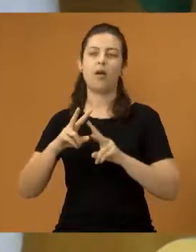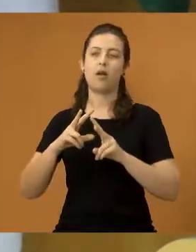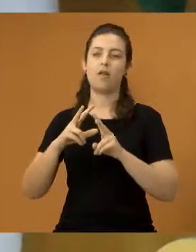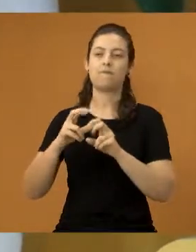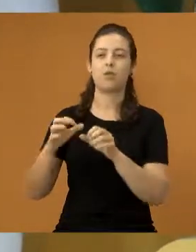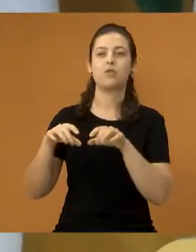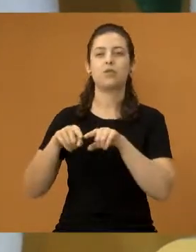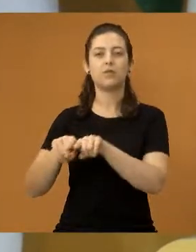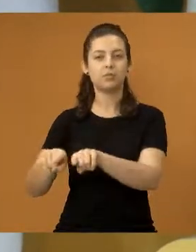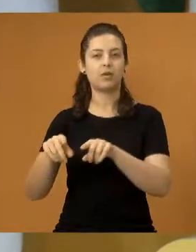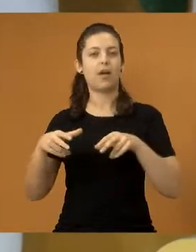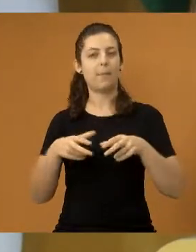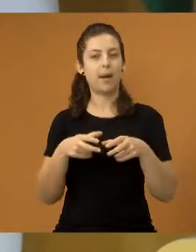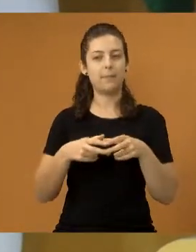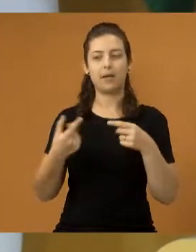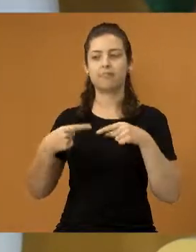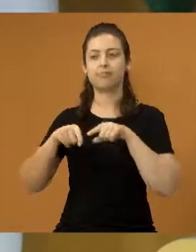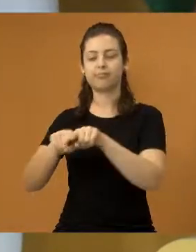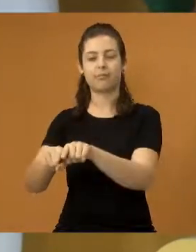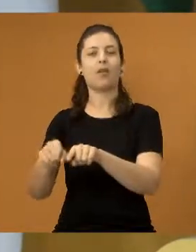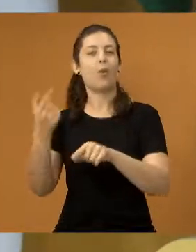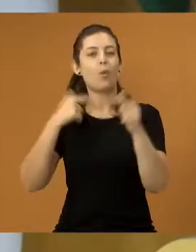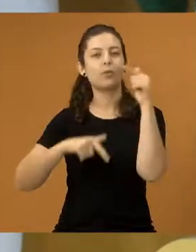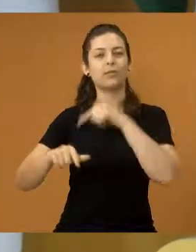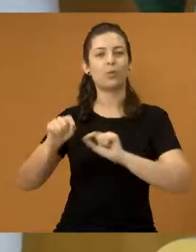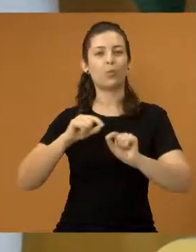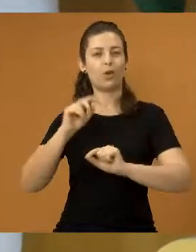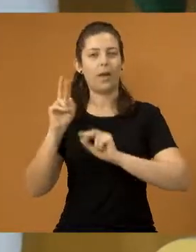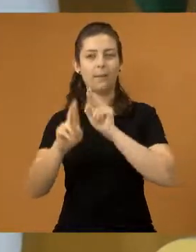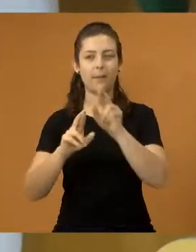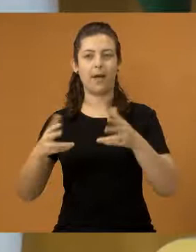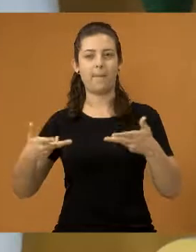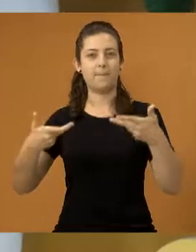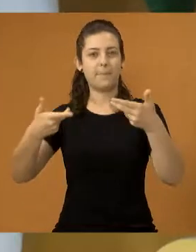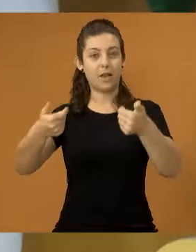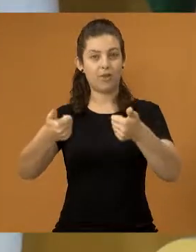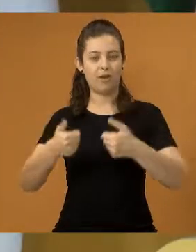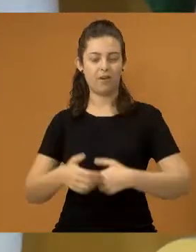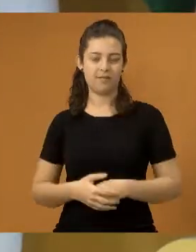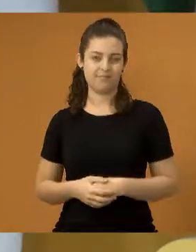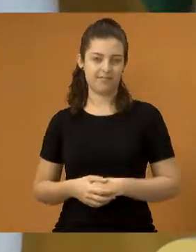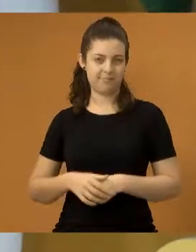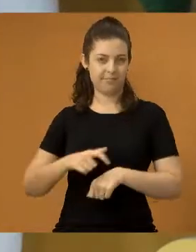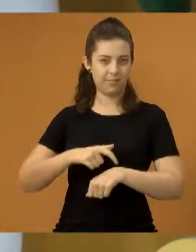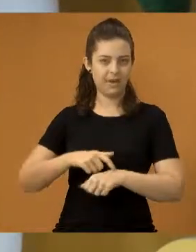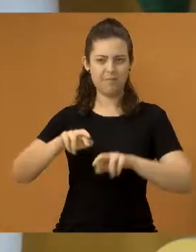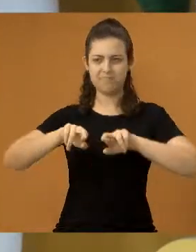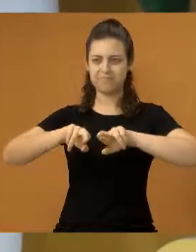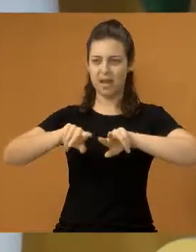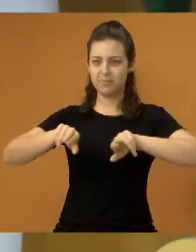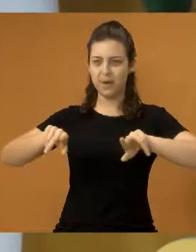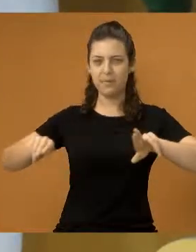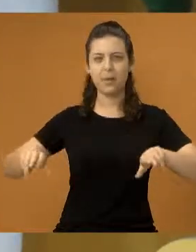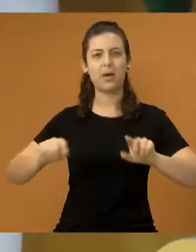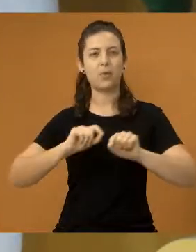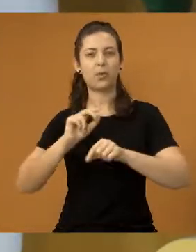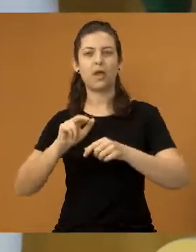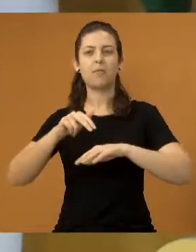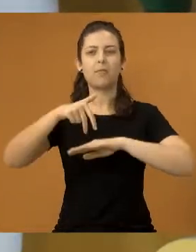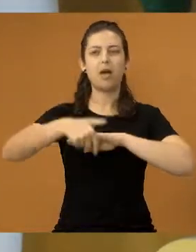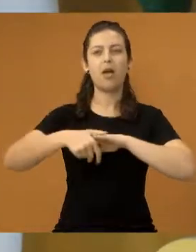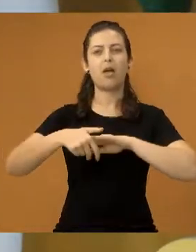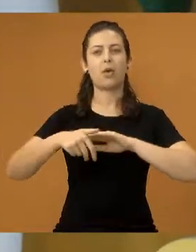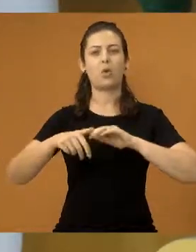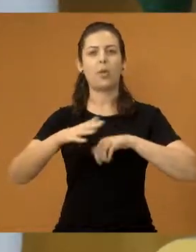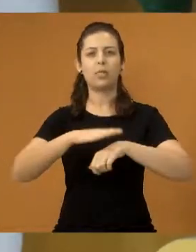a Câmara Municipal para que a gente possa, sim, ter uma jacarinha melhor. Está na hora de vários descer do palanque e nós